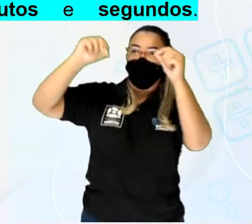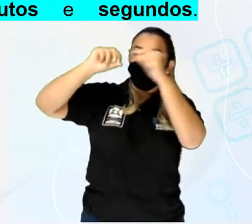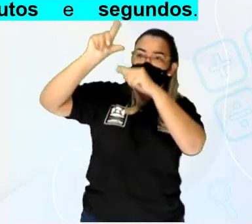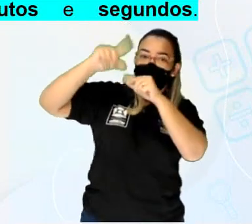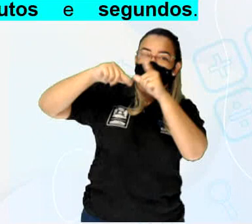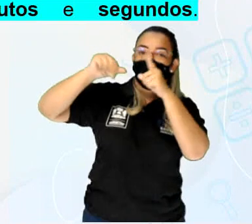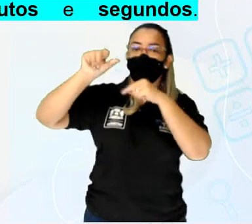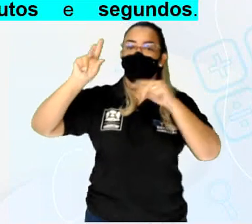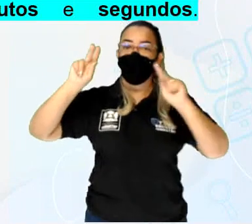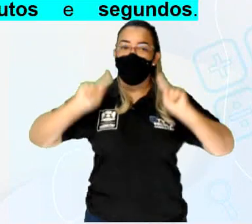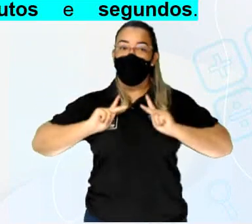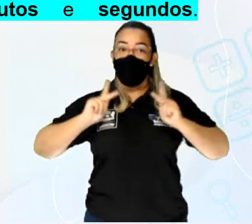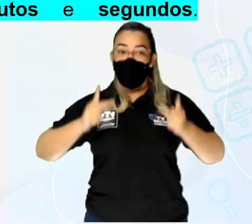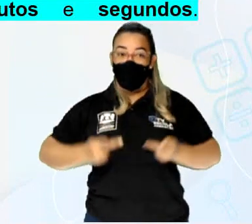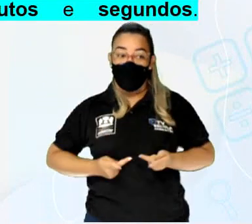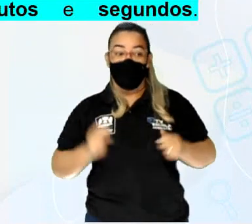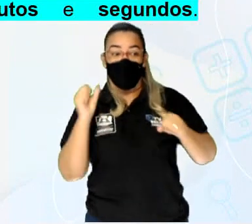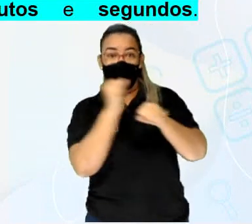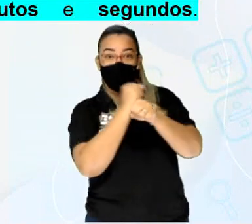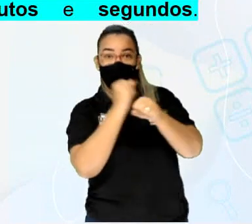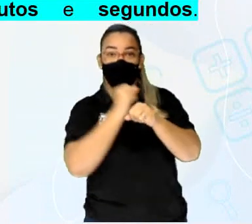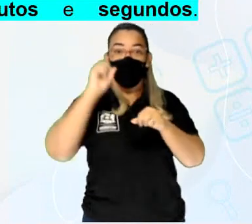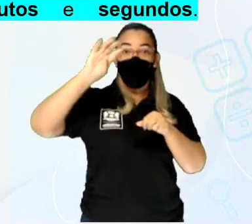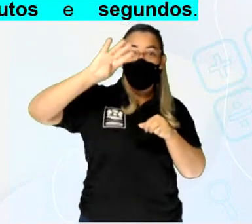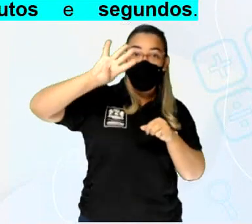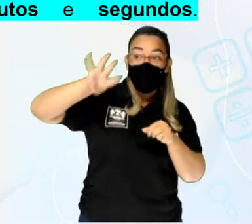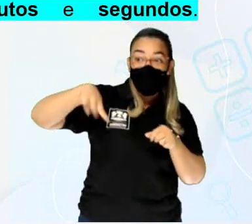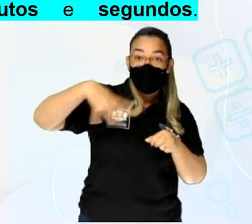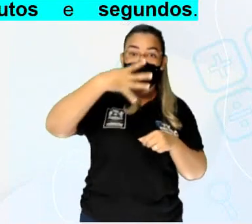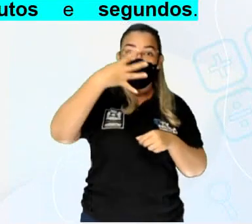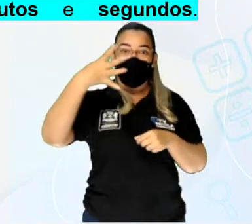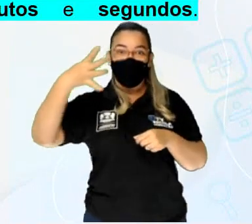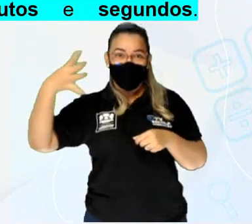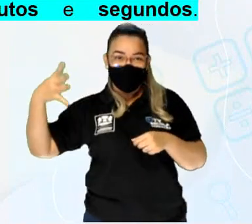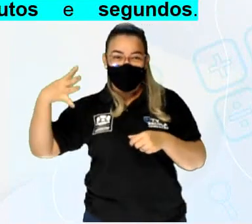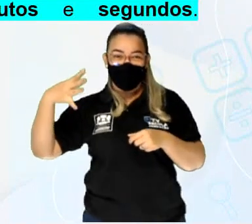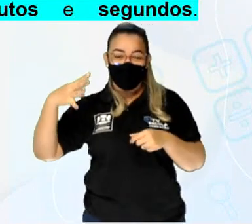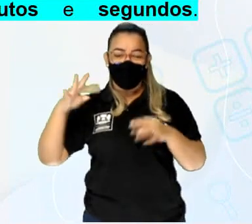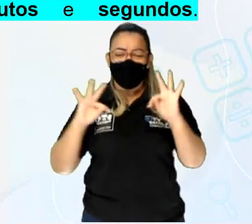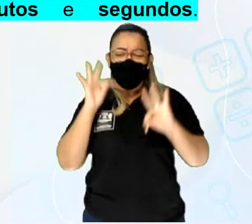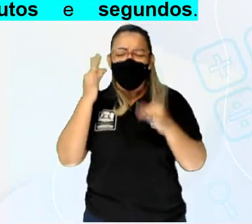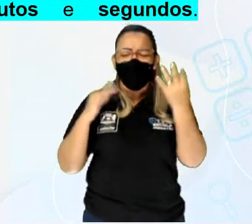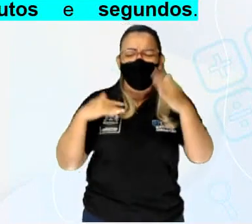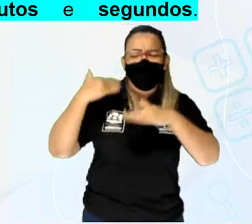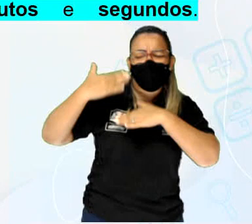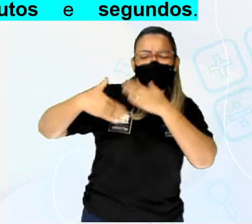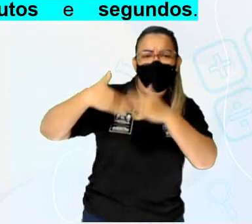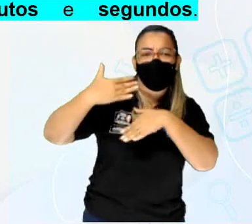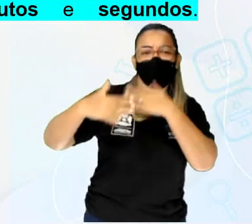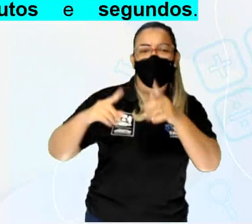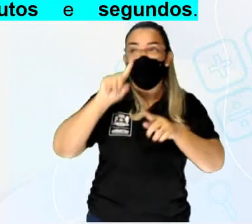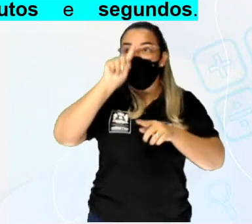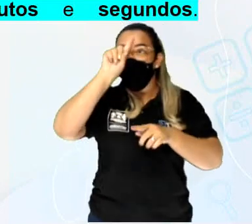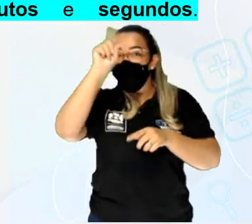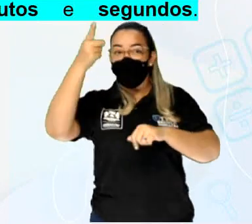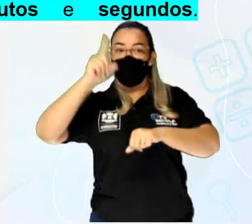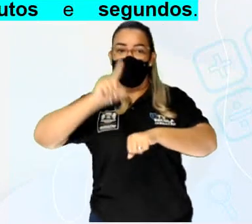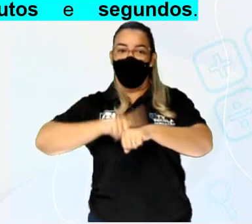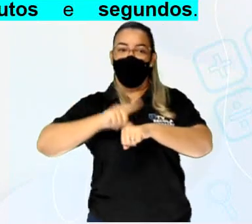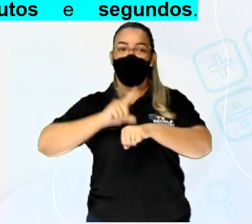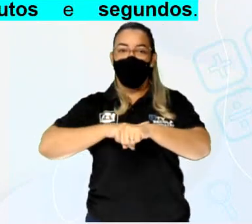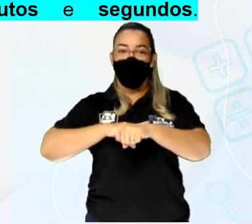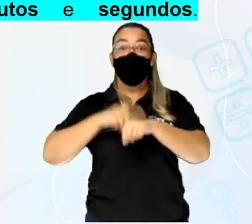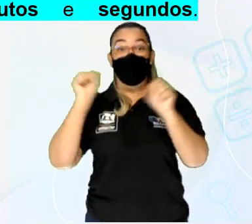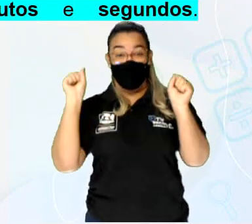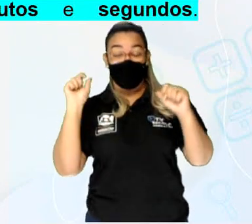o ser humano construiu os primeiros calendários e, com a evolução da tecnologia, inventou um relógio que possibilitava